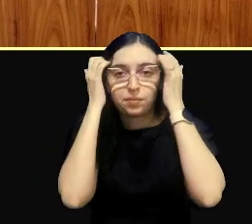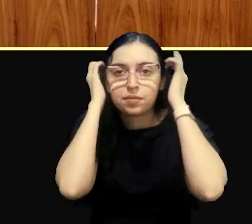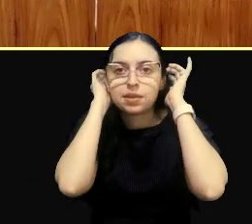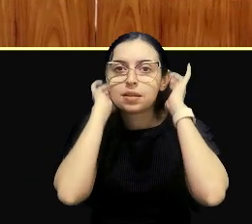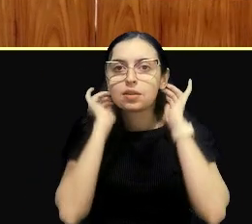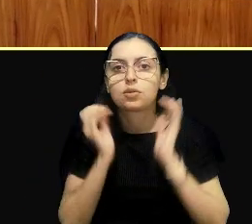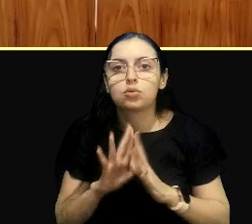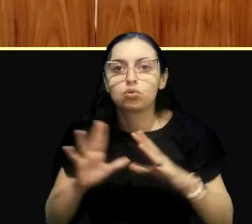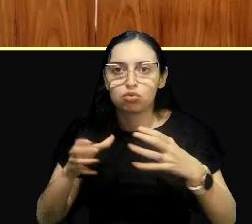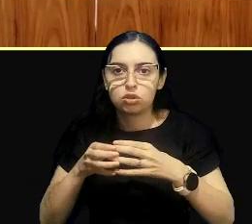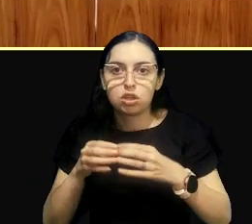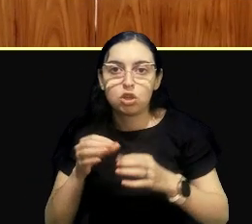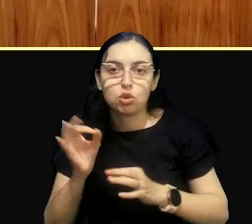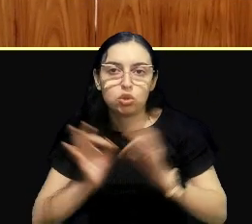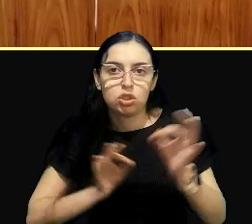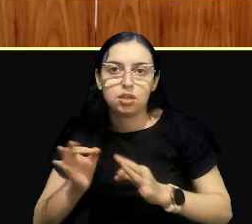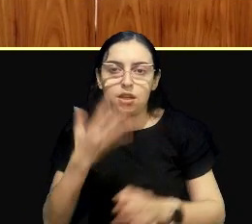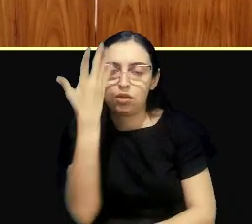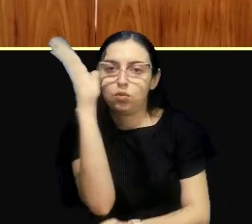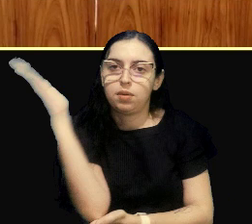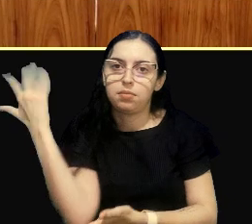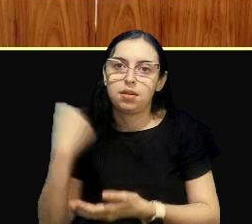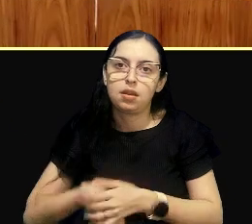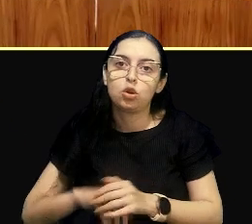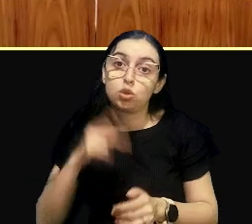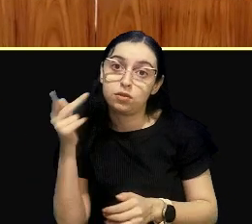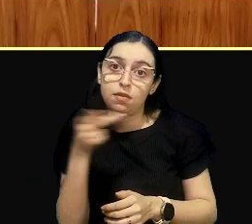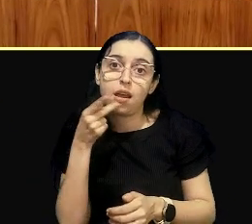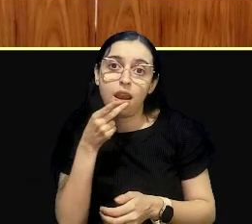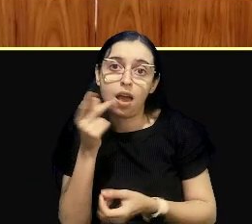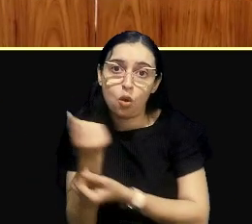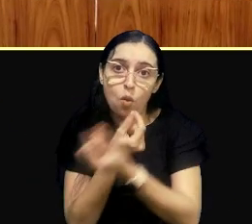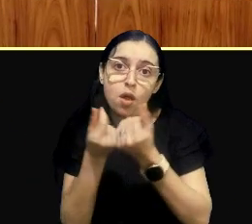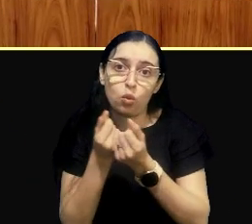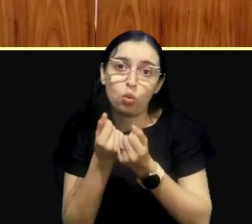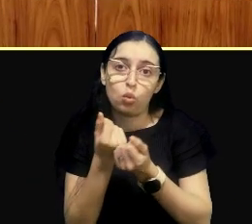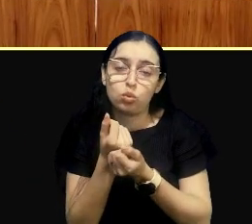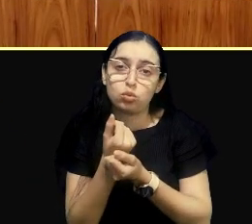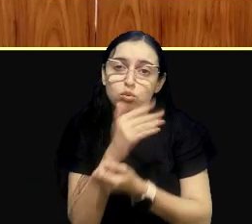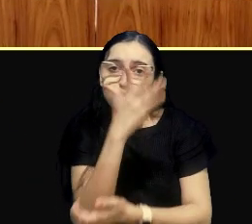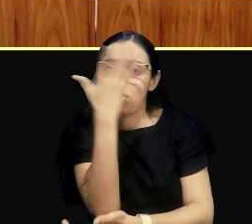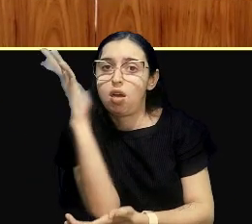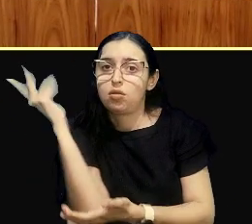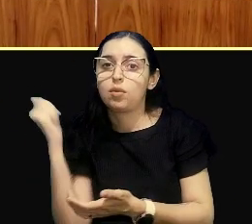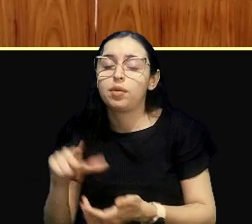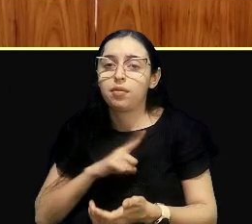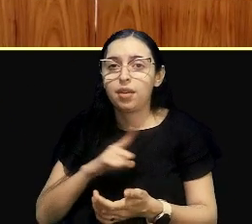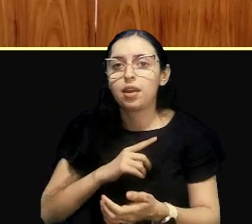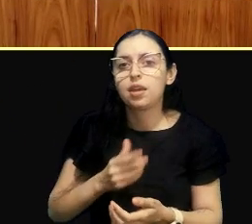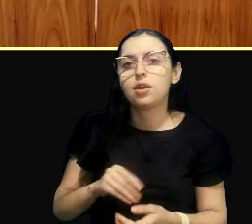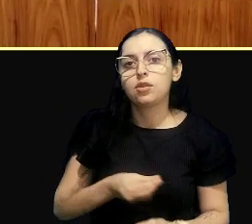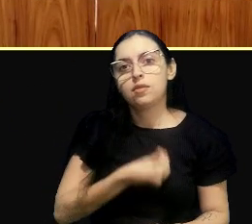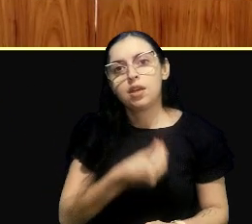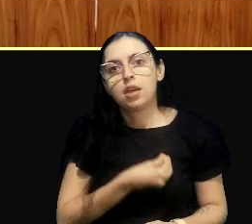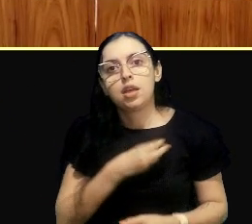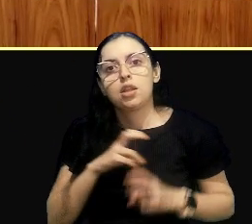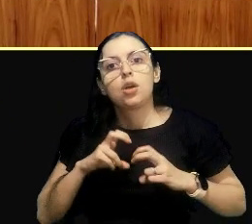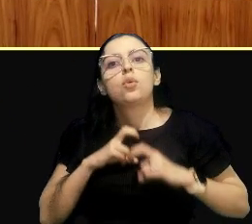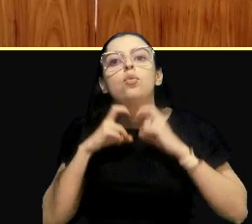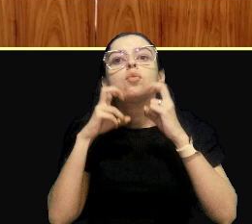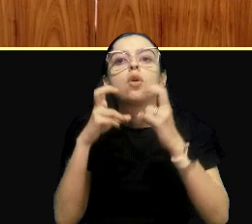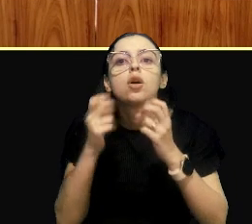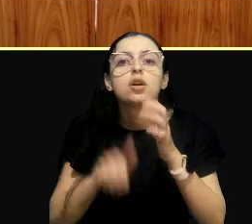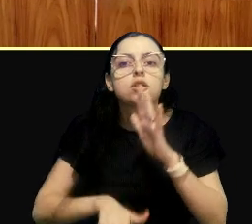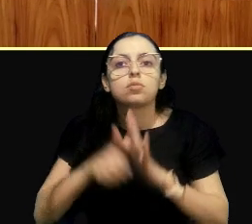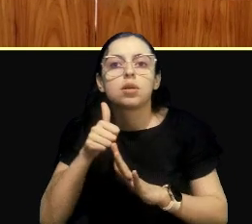assim, no âmbito do direito ambiental, de falar que há, que os recursos naturais também têm vida, têm voz, né, a gente já teve o primeiro